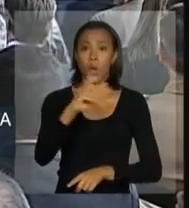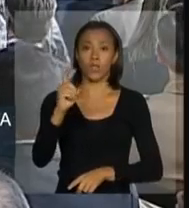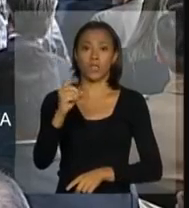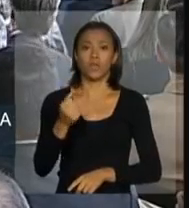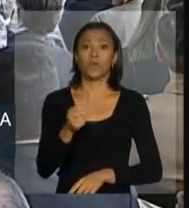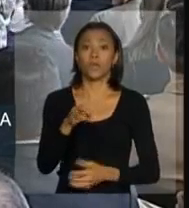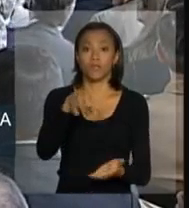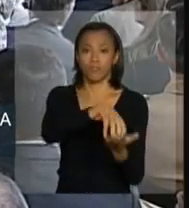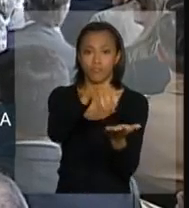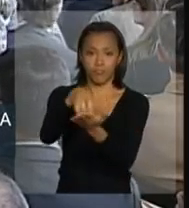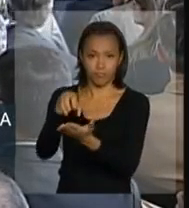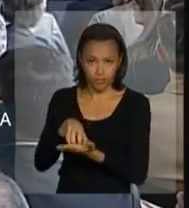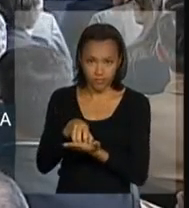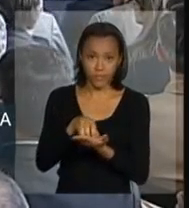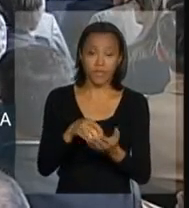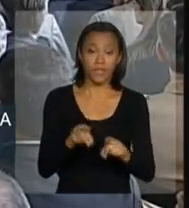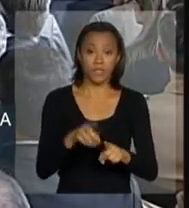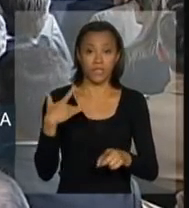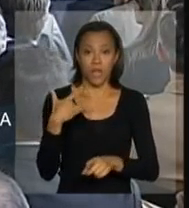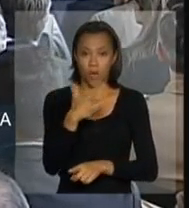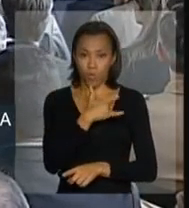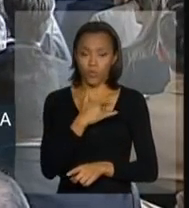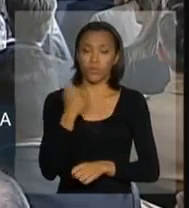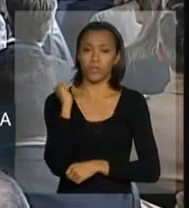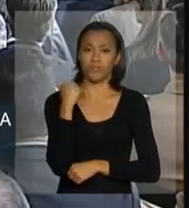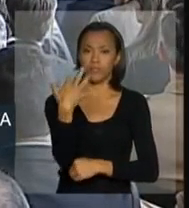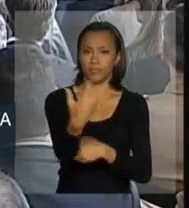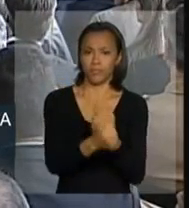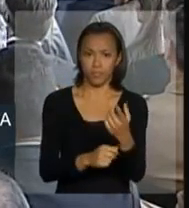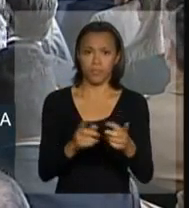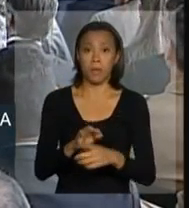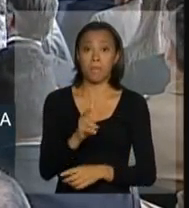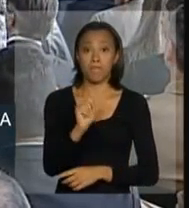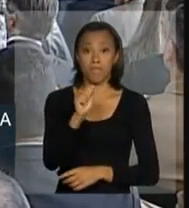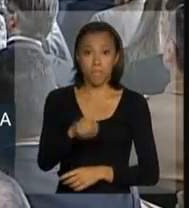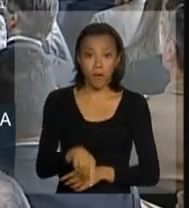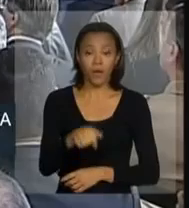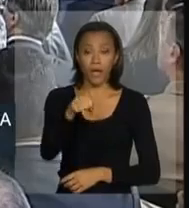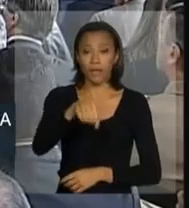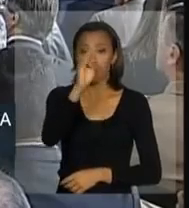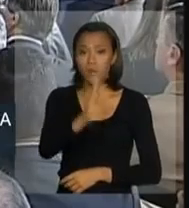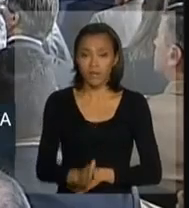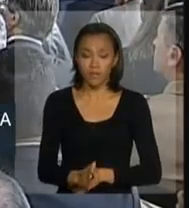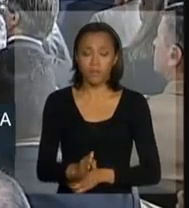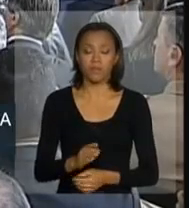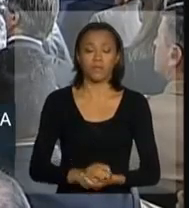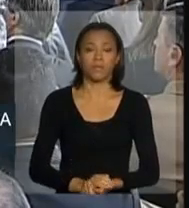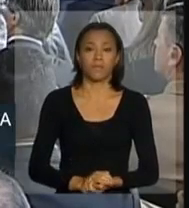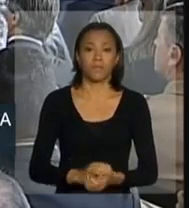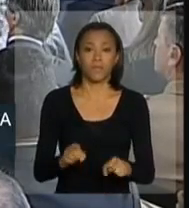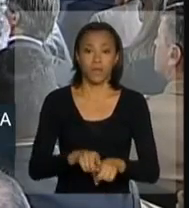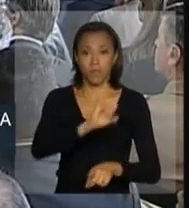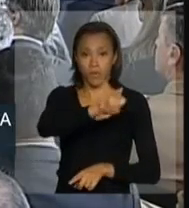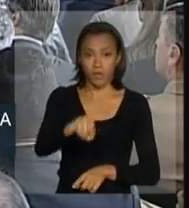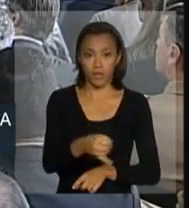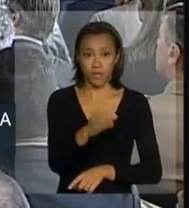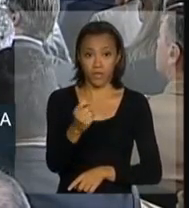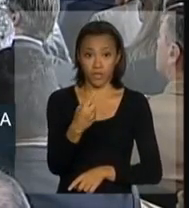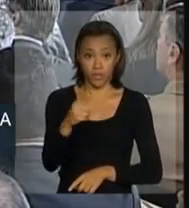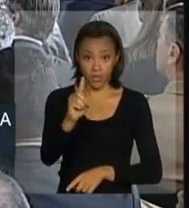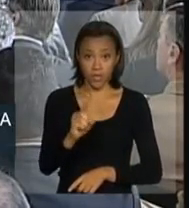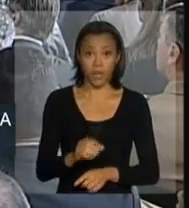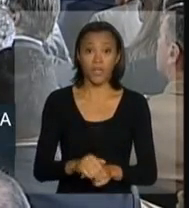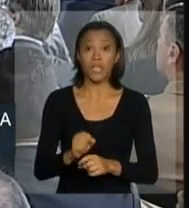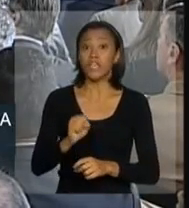Unidade de Desenvolvimento Sustentável e Saúde Ambiental da Organização Pan-Americana de Saúde no Brasil, José Alves Bezerra,